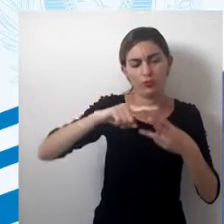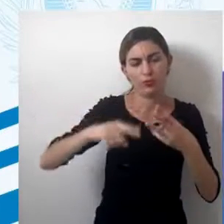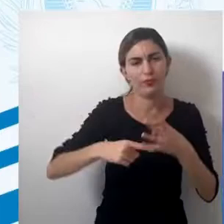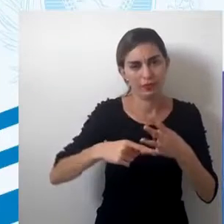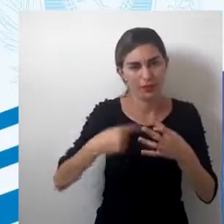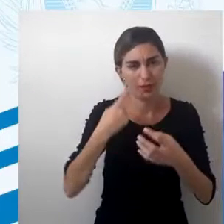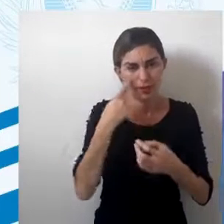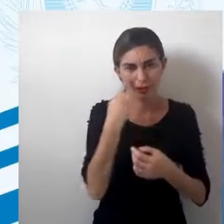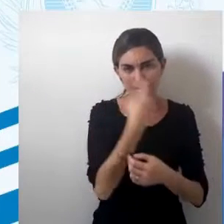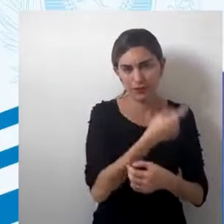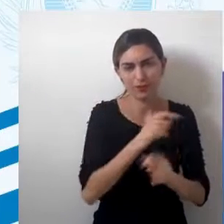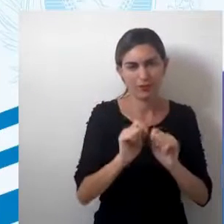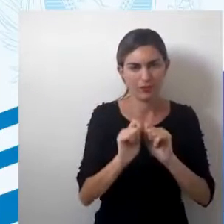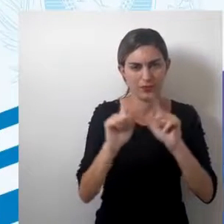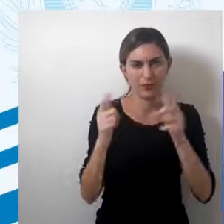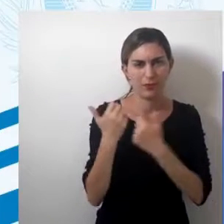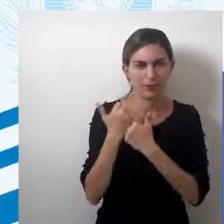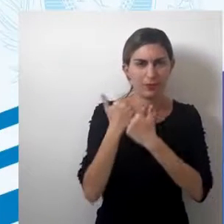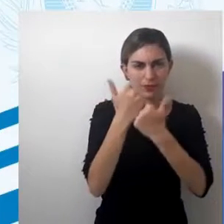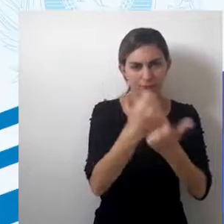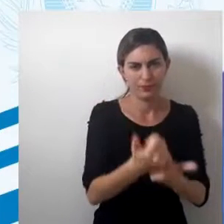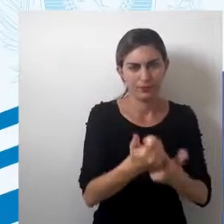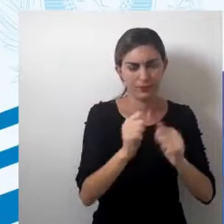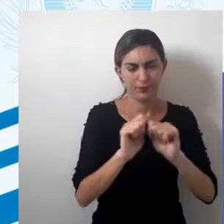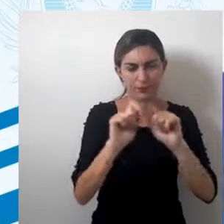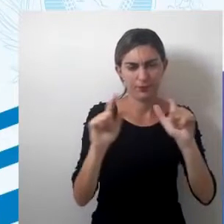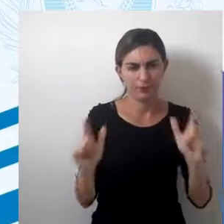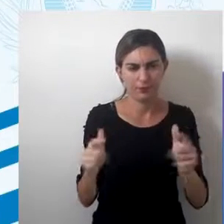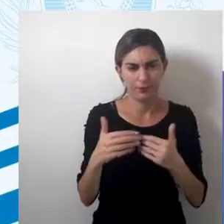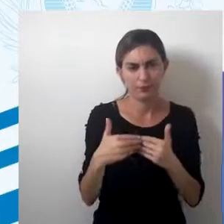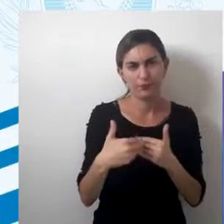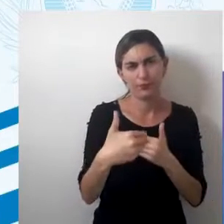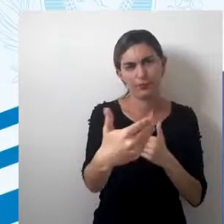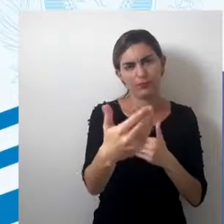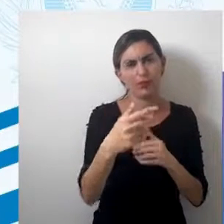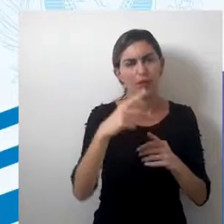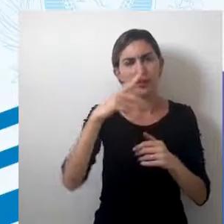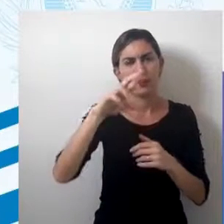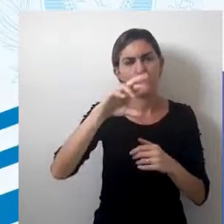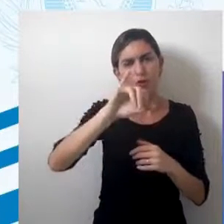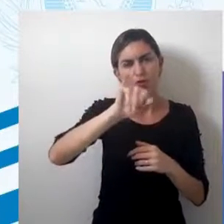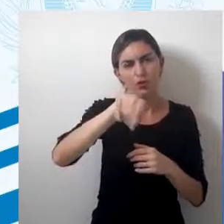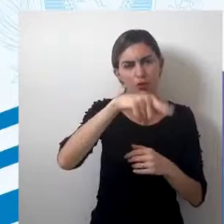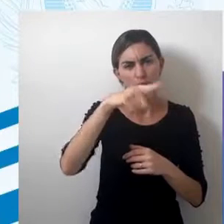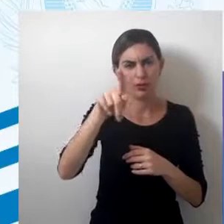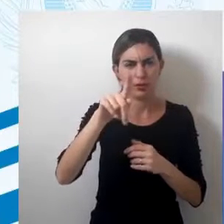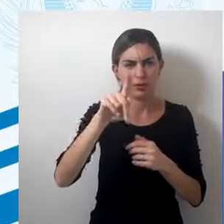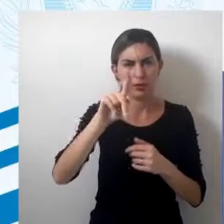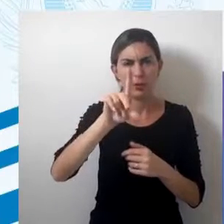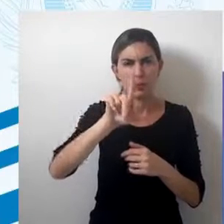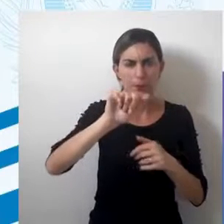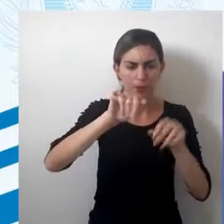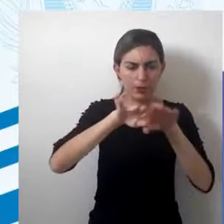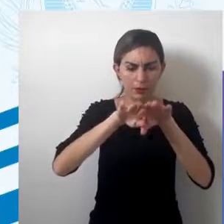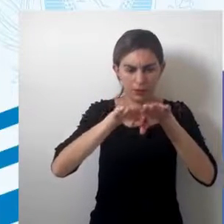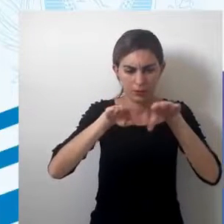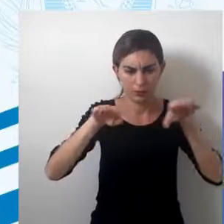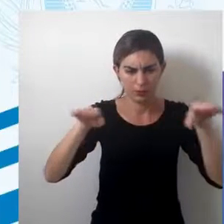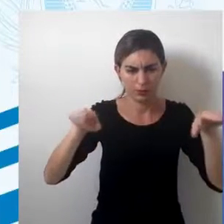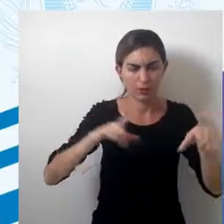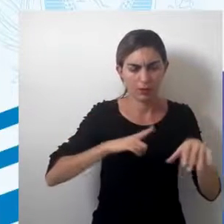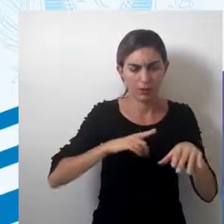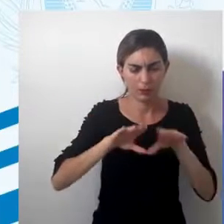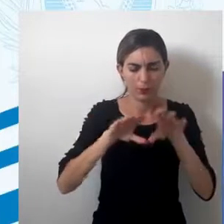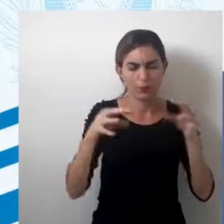conforme a gente pode ver representada aí na tela. Inicialmente, a projeção plano-asimutal, ela tem